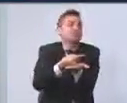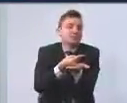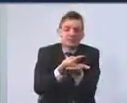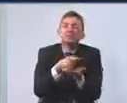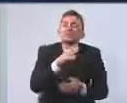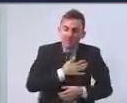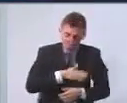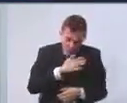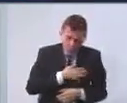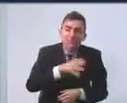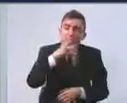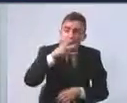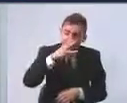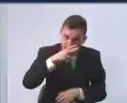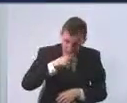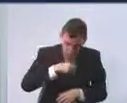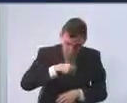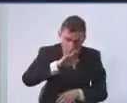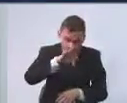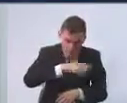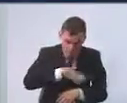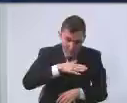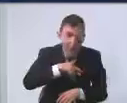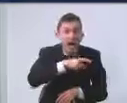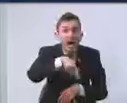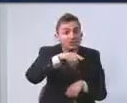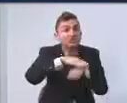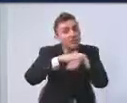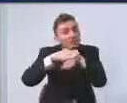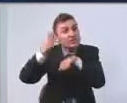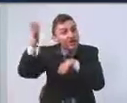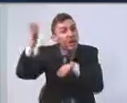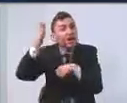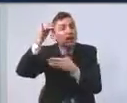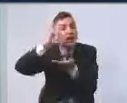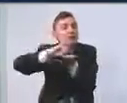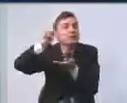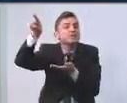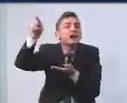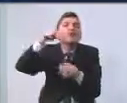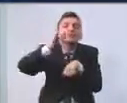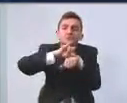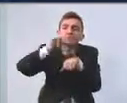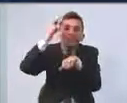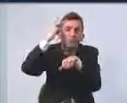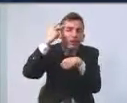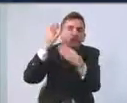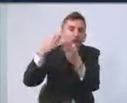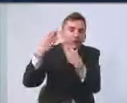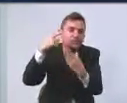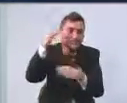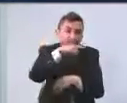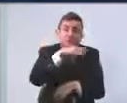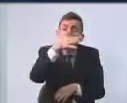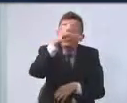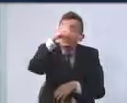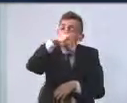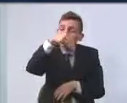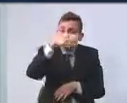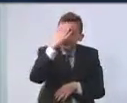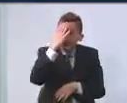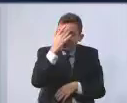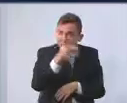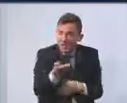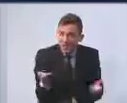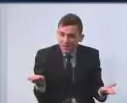mais tempo. Essa interlocução com a capital vai ser fundamental para nós. Porque, gente, em 10 minutos você sai